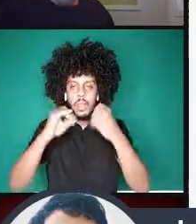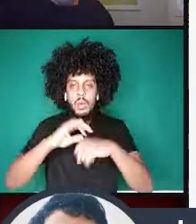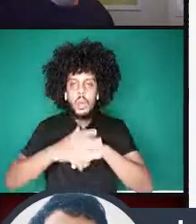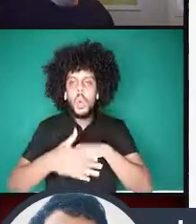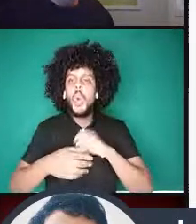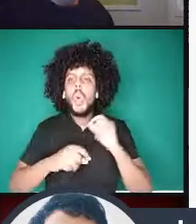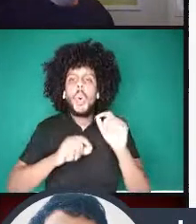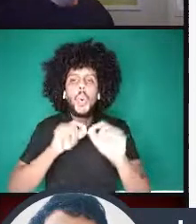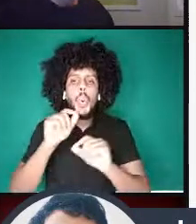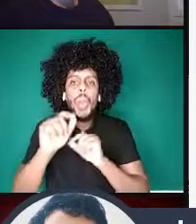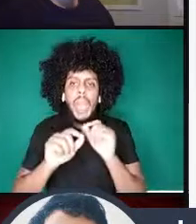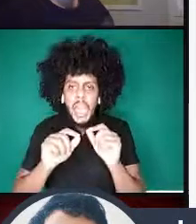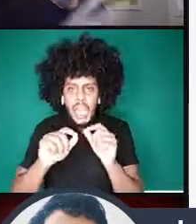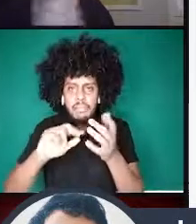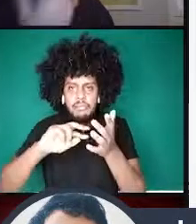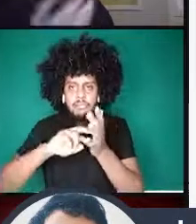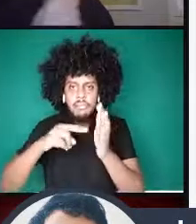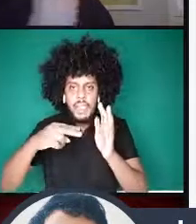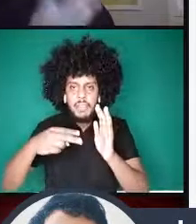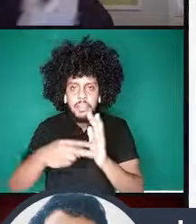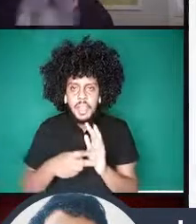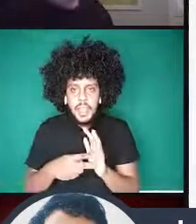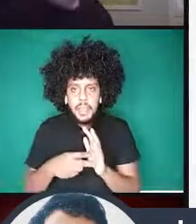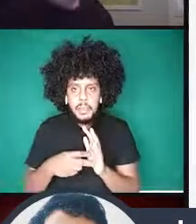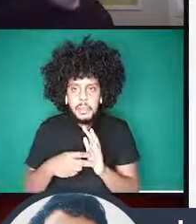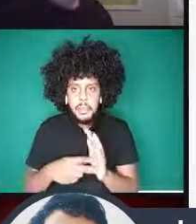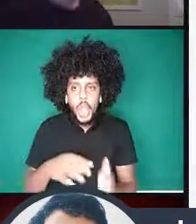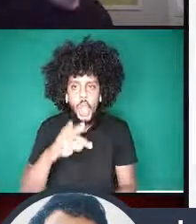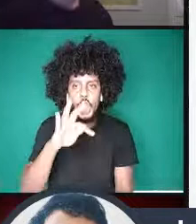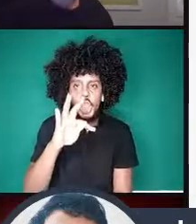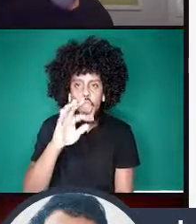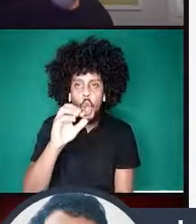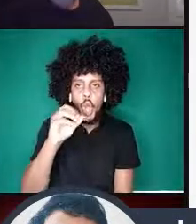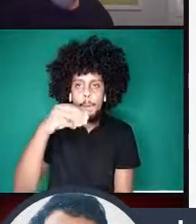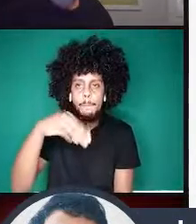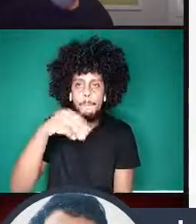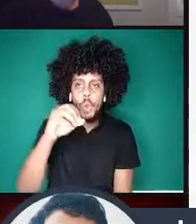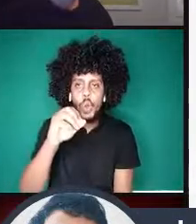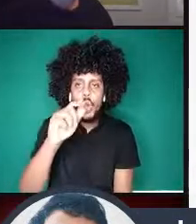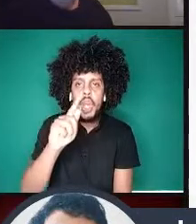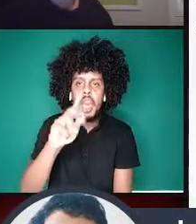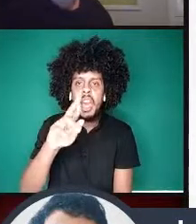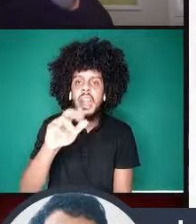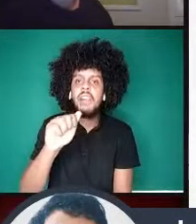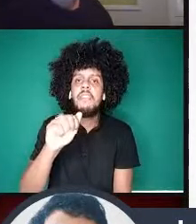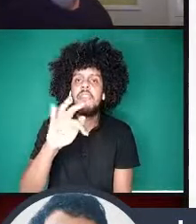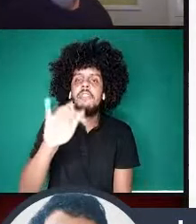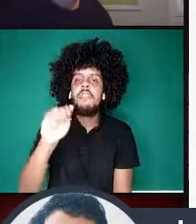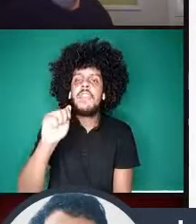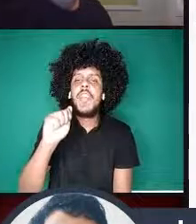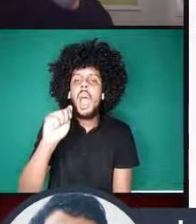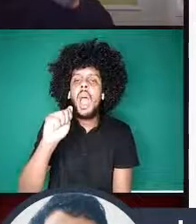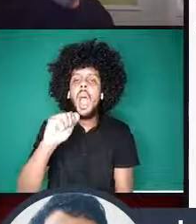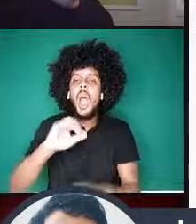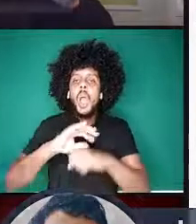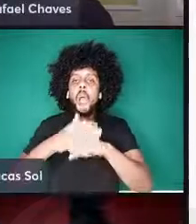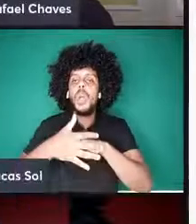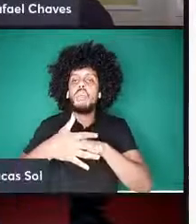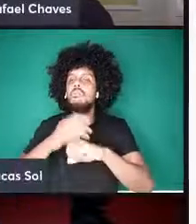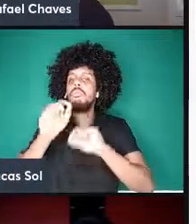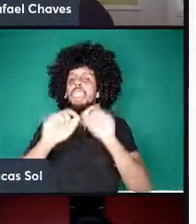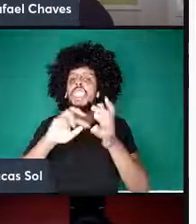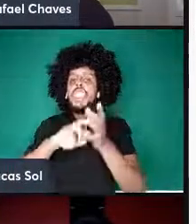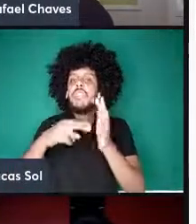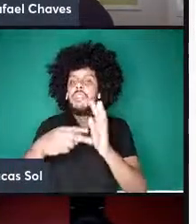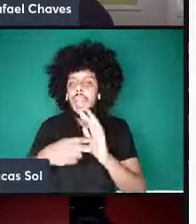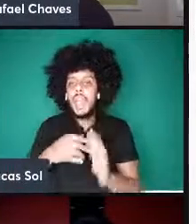então a tomografia vamos pensar que eu tenho aqui um estado pensa lá se eu voltar aqui na minha apresentação eu tenho aqui